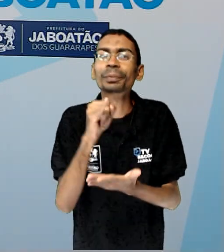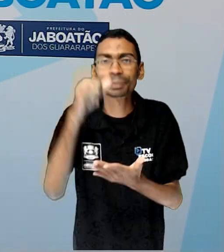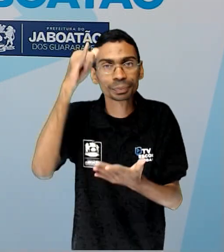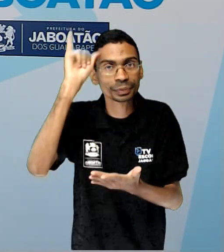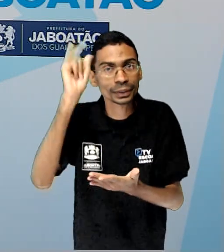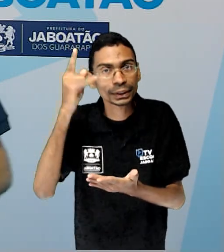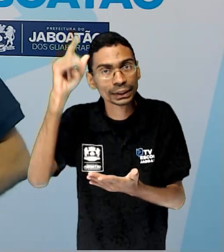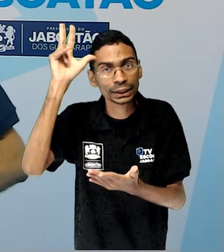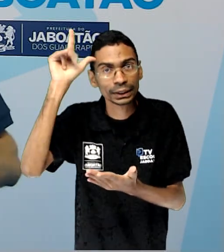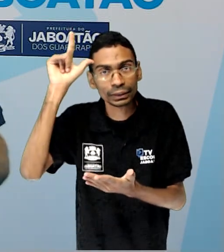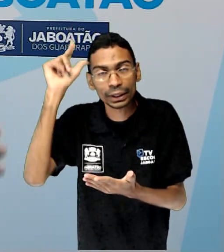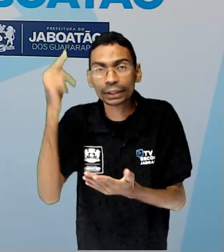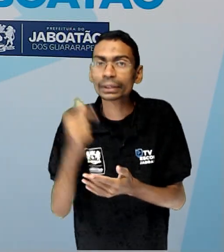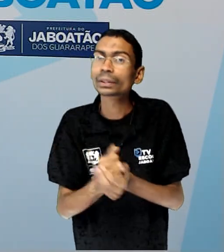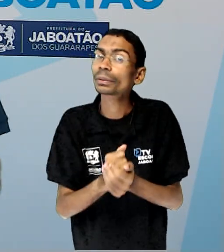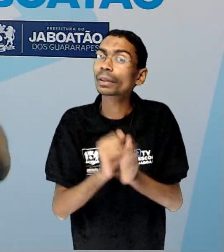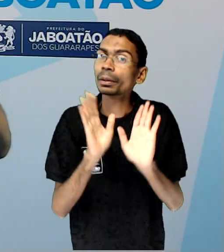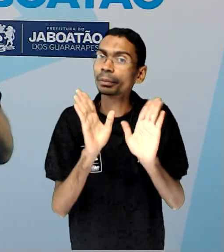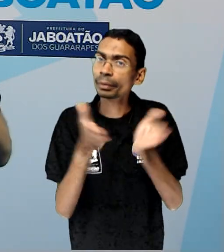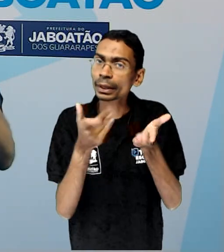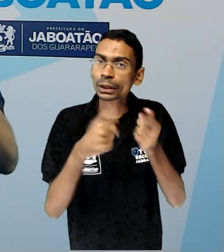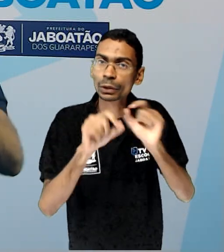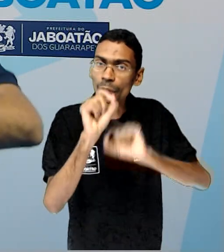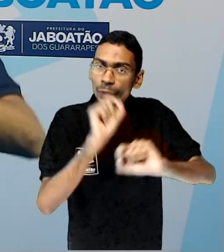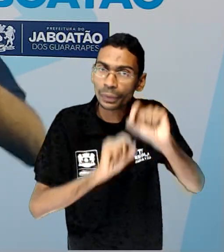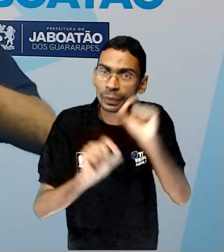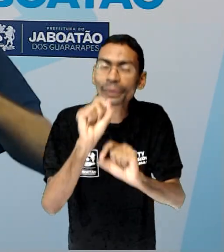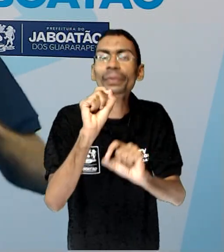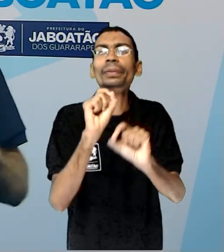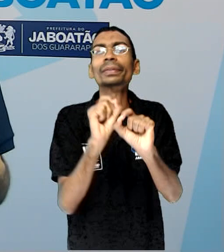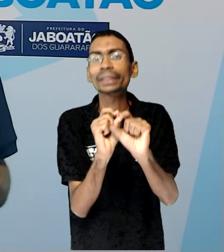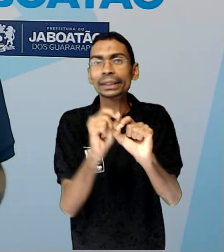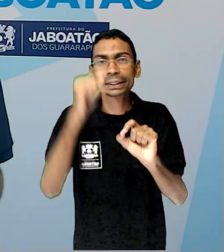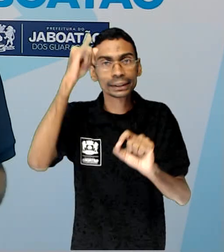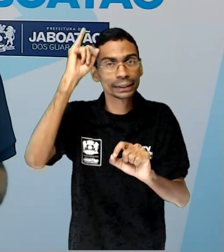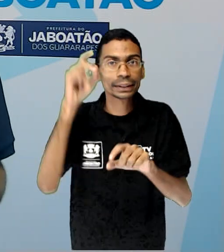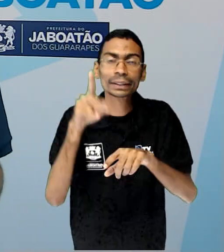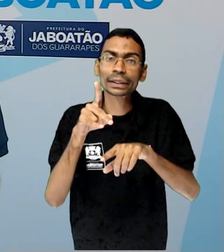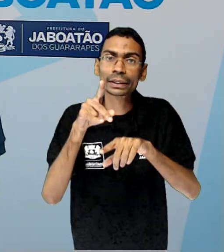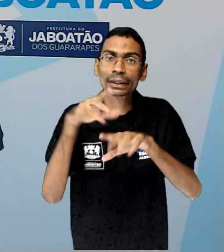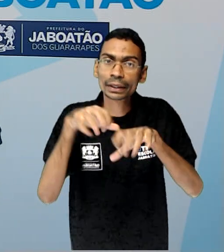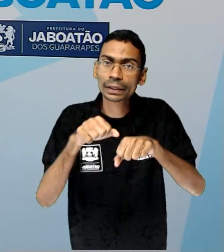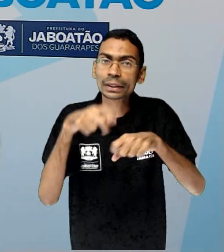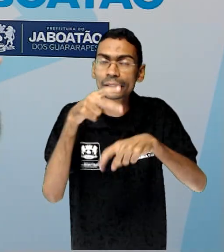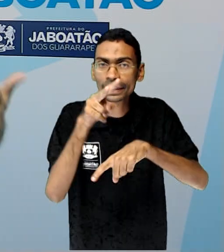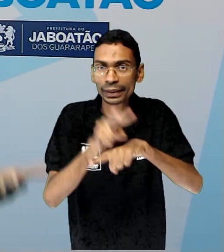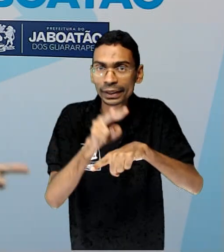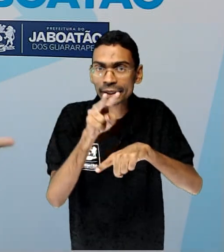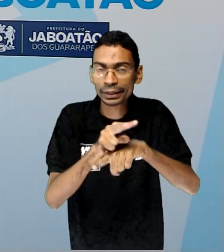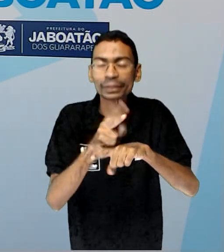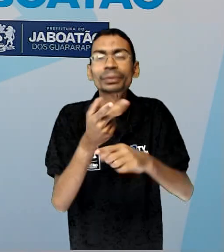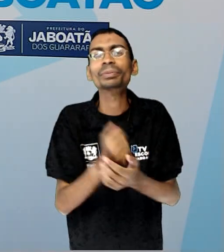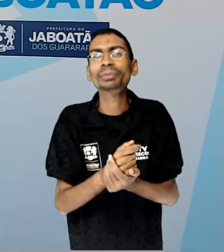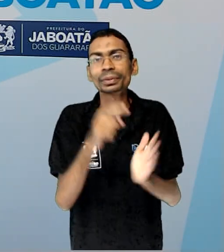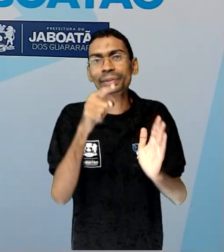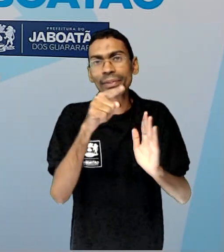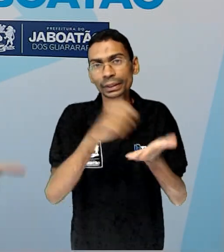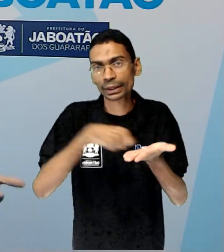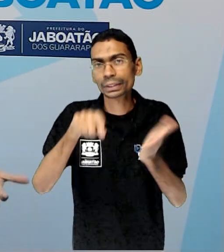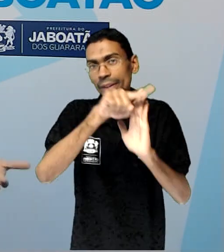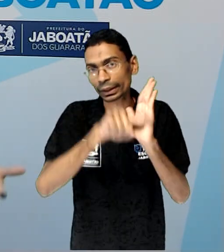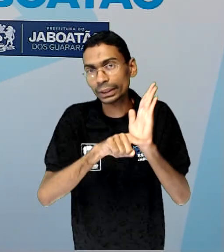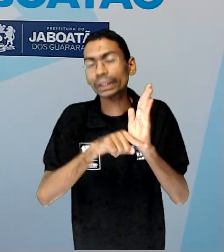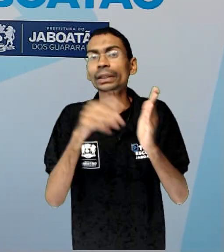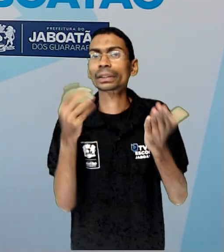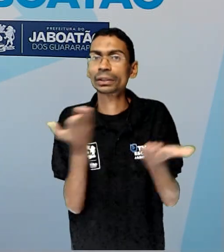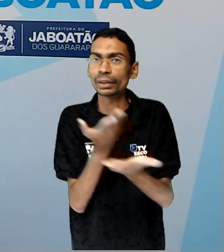cavalo. Isso tudo faz parte da pecuária. Já falei três aí. Anota na tua lista, tá bom? A nossa aula, gente, tá finalizando por aqui.